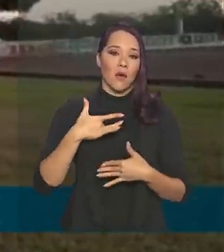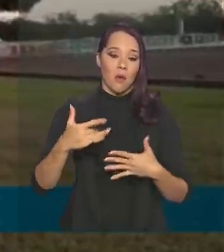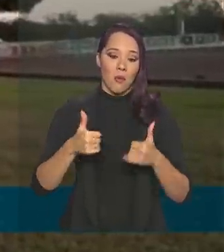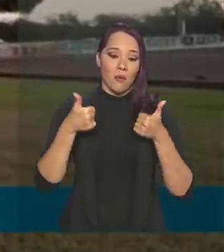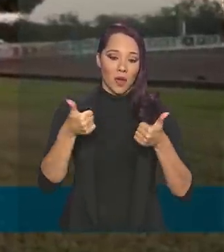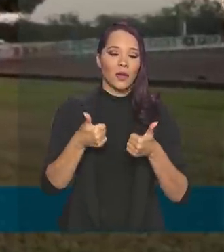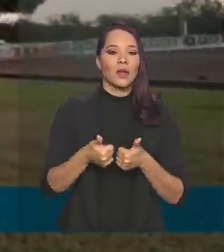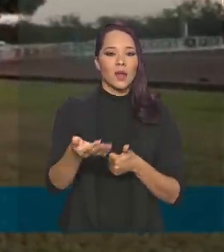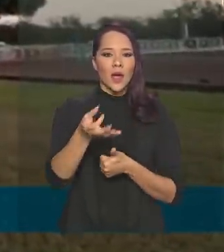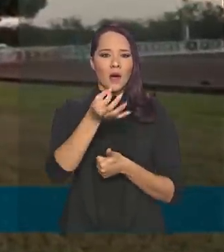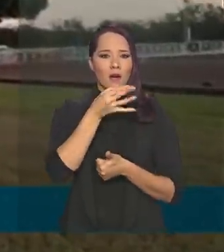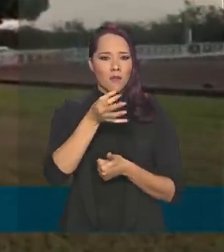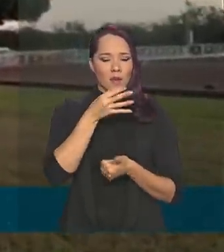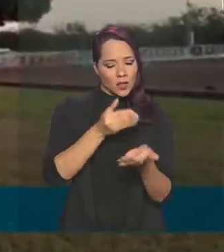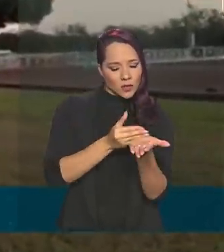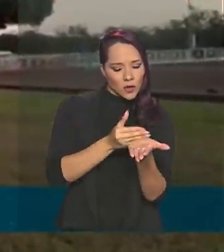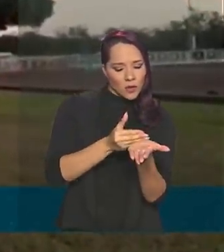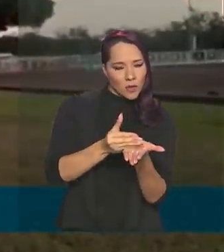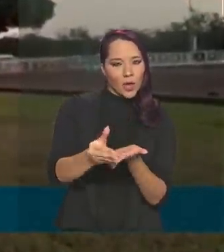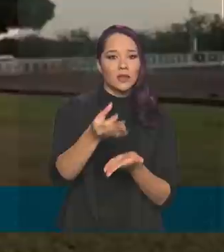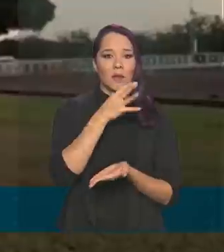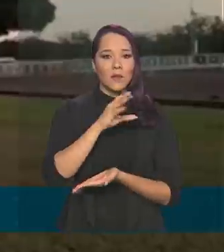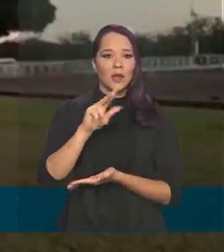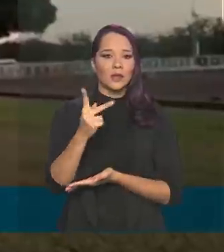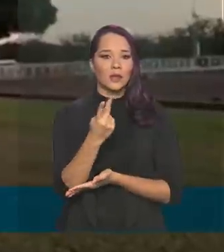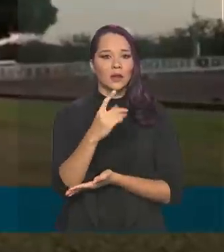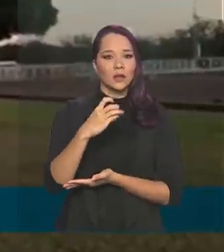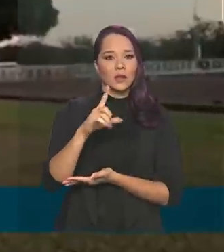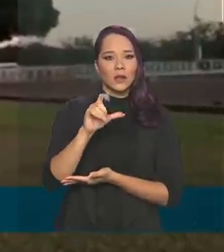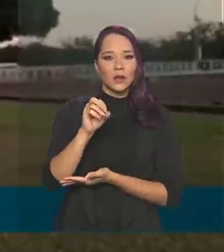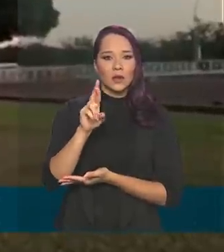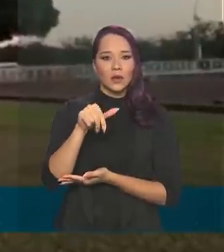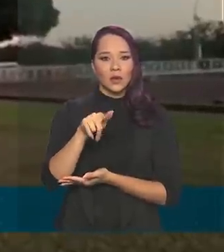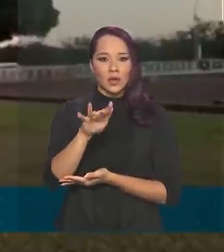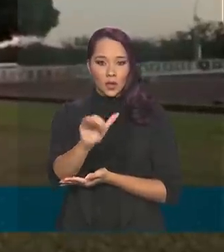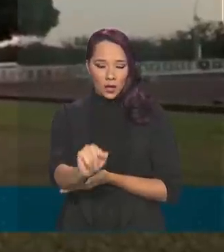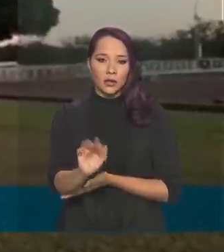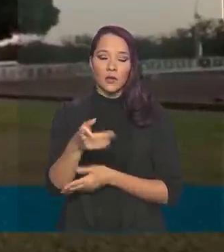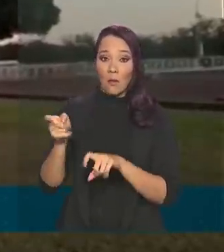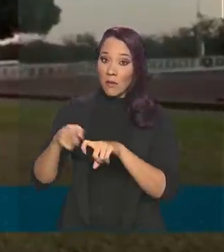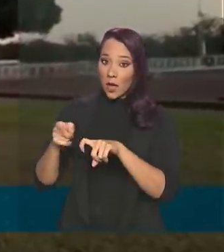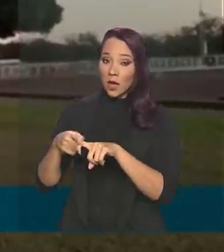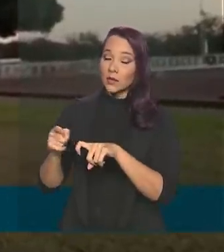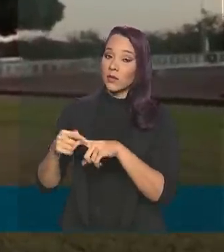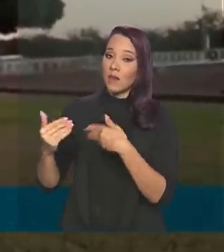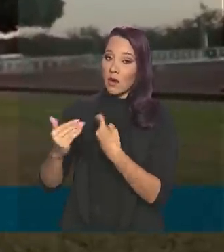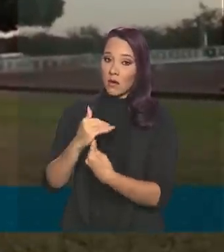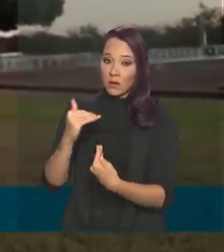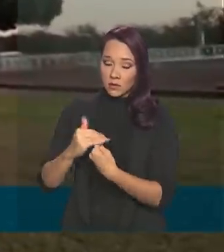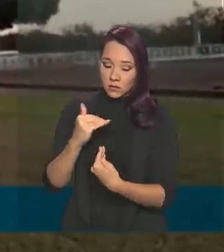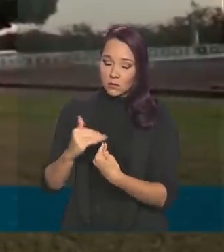Fui medicado desde o início com a hidroxicloroquina, uma recomendação médica para isso.